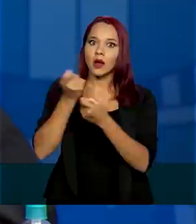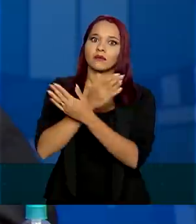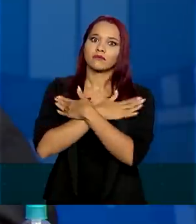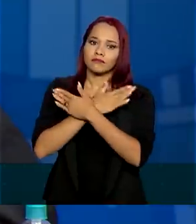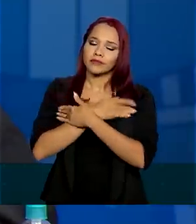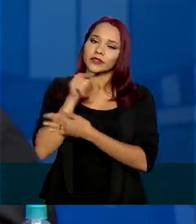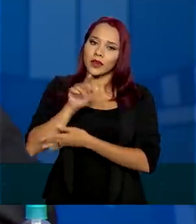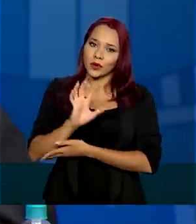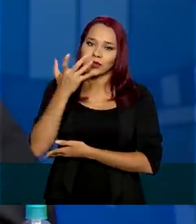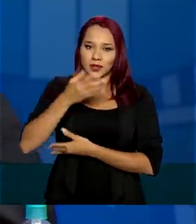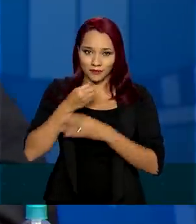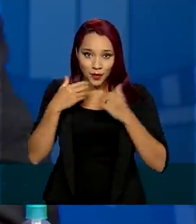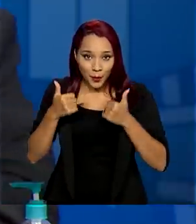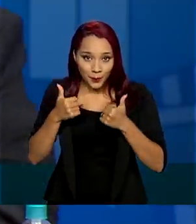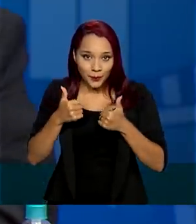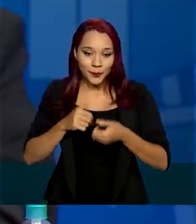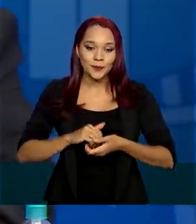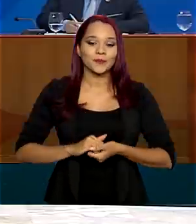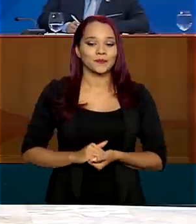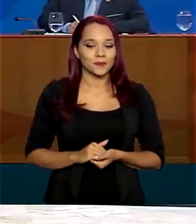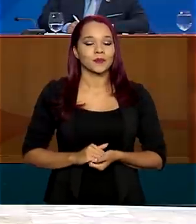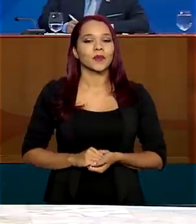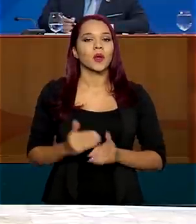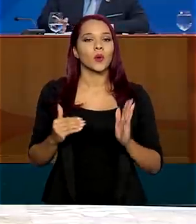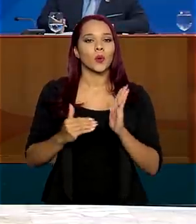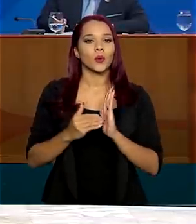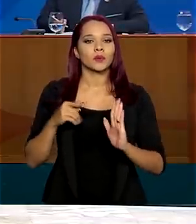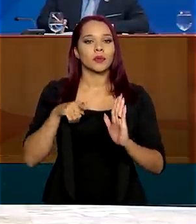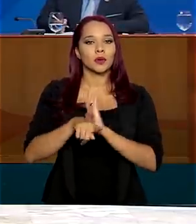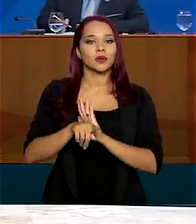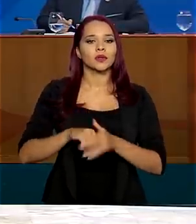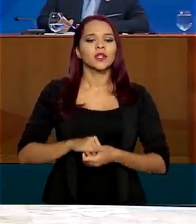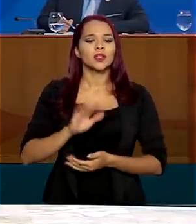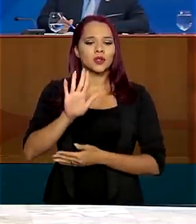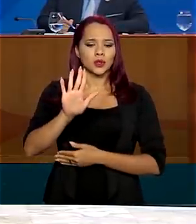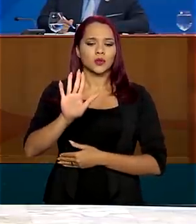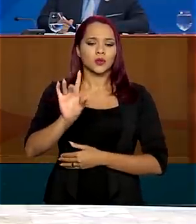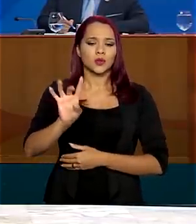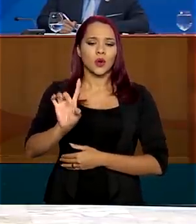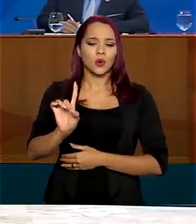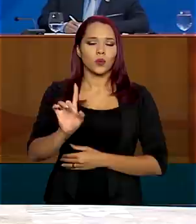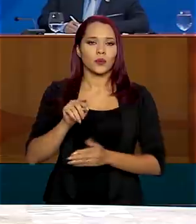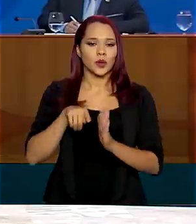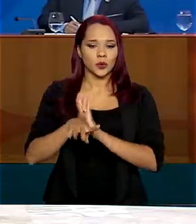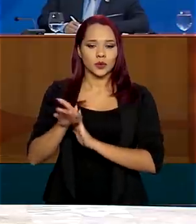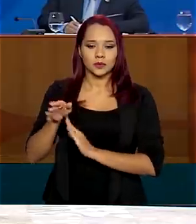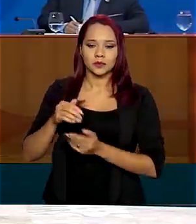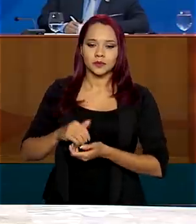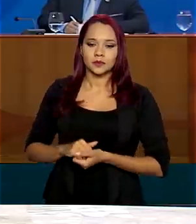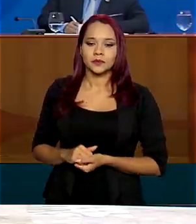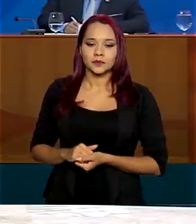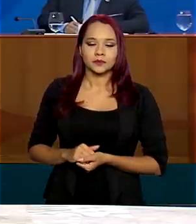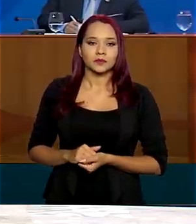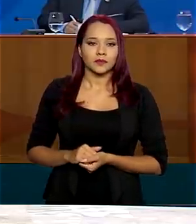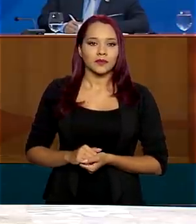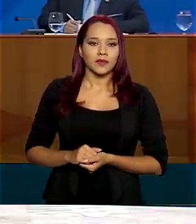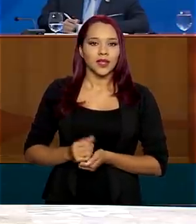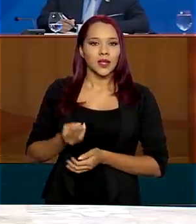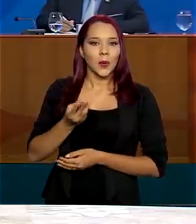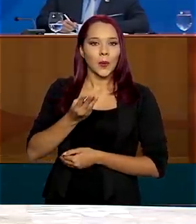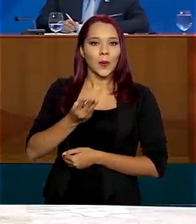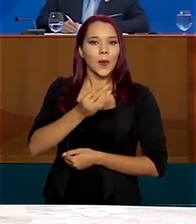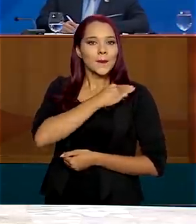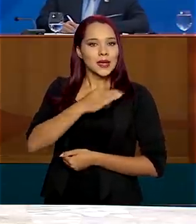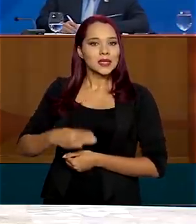vai acontecer. Está bom? Última pergunta. Não, não, só um minutinho, por favor. Ministro Onix. Ministro Onix pediu a palavra aqui.